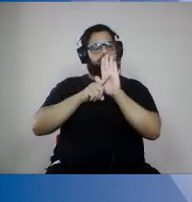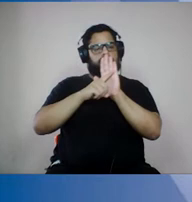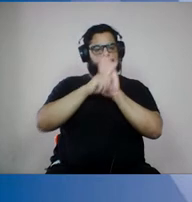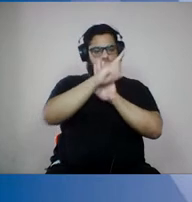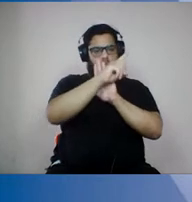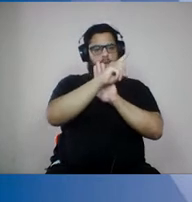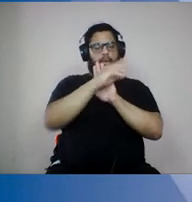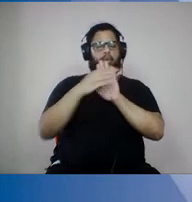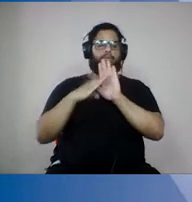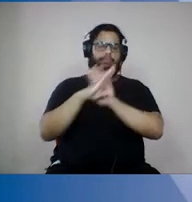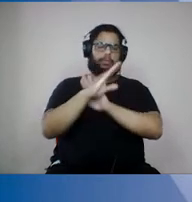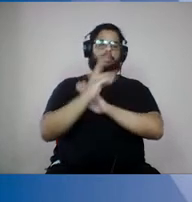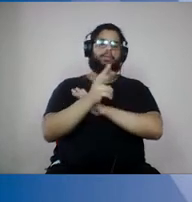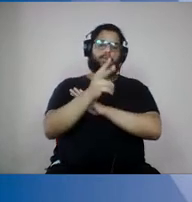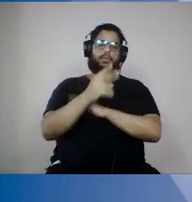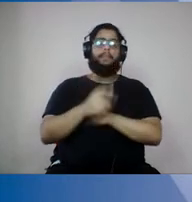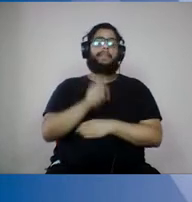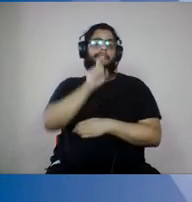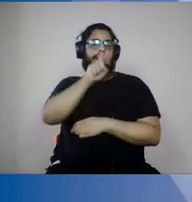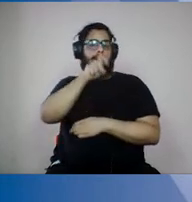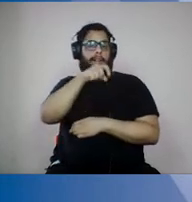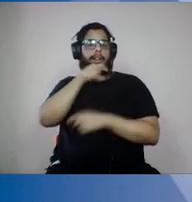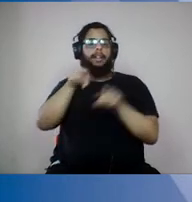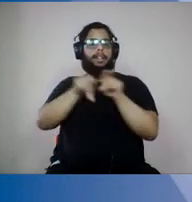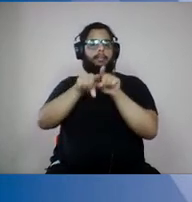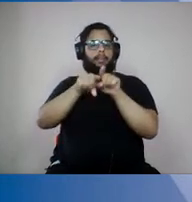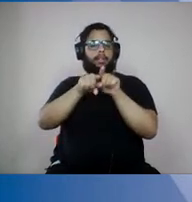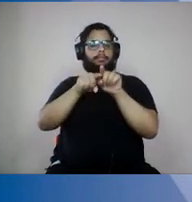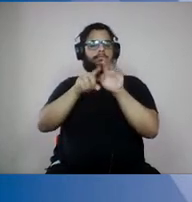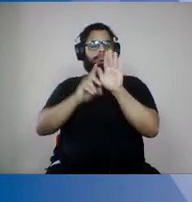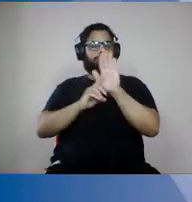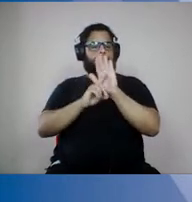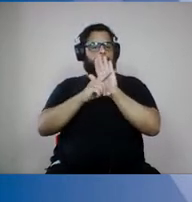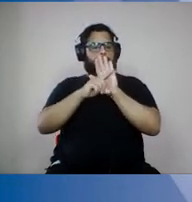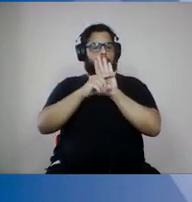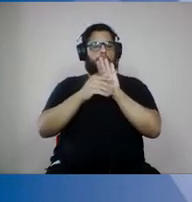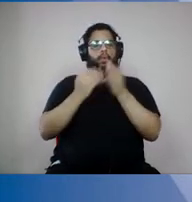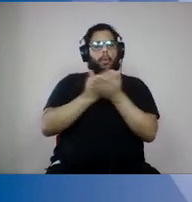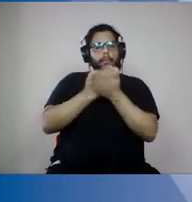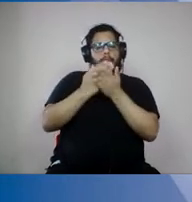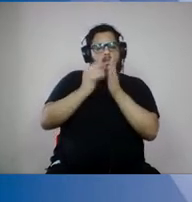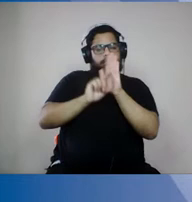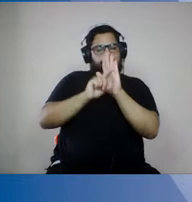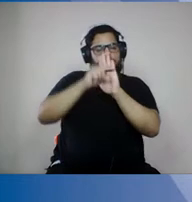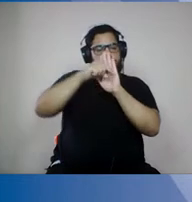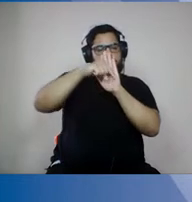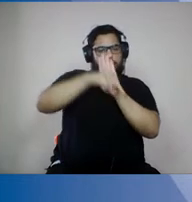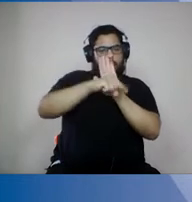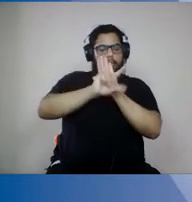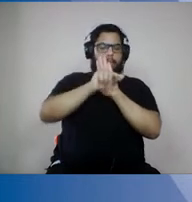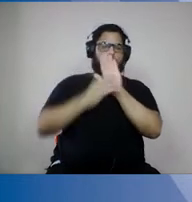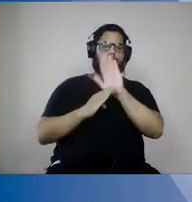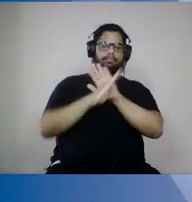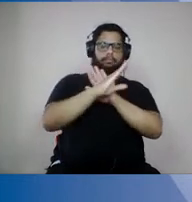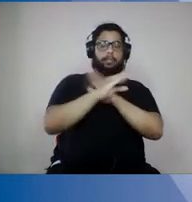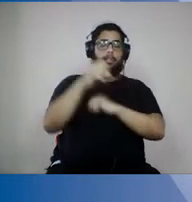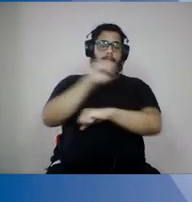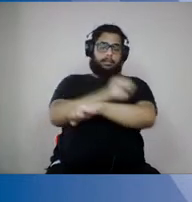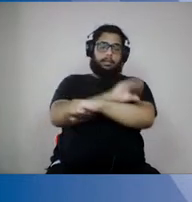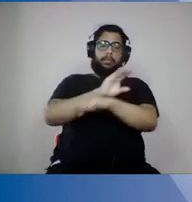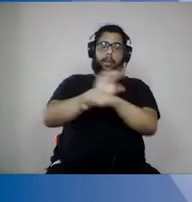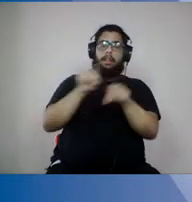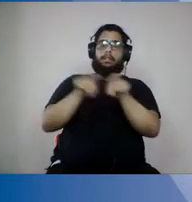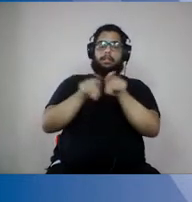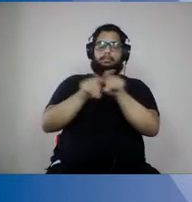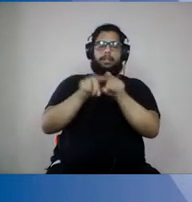a de Araras também ela ascendeu e está um pequeno platô aqui no começo, vamos ver como é vai ser o comportamento, São Carlos também, a